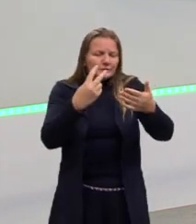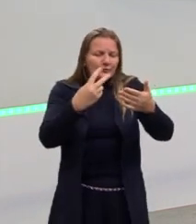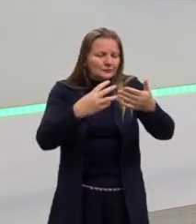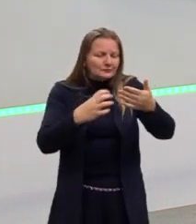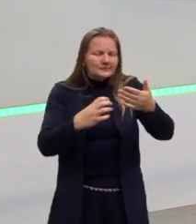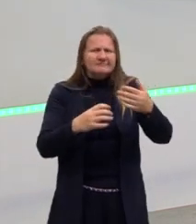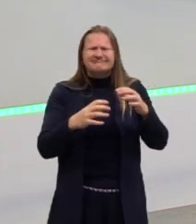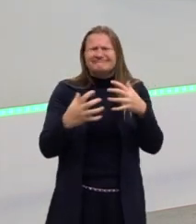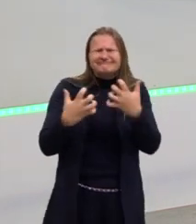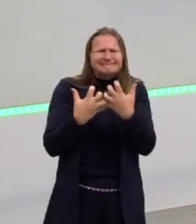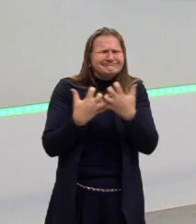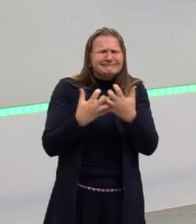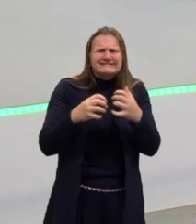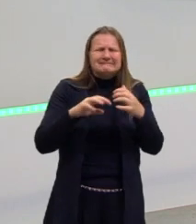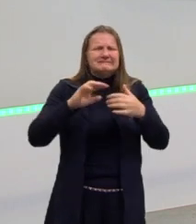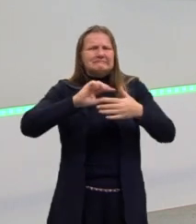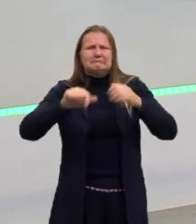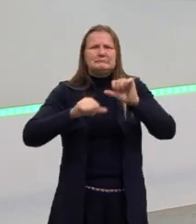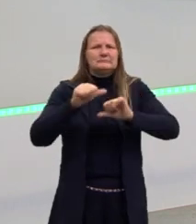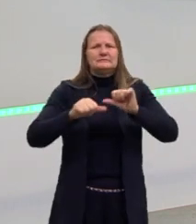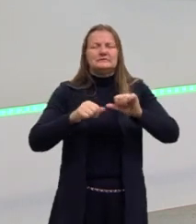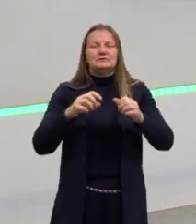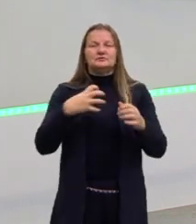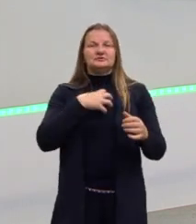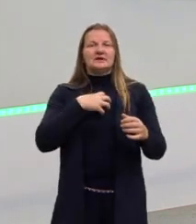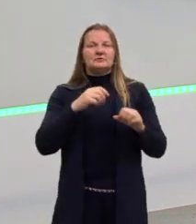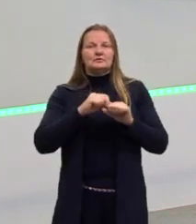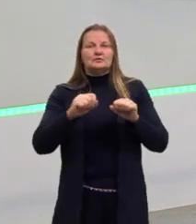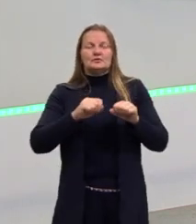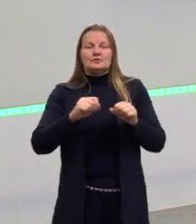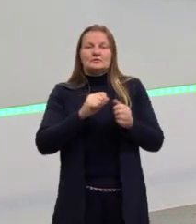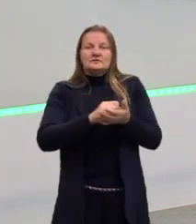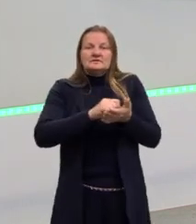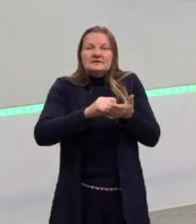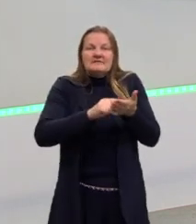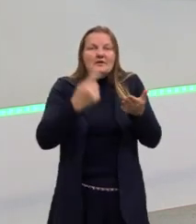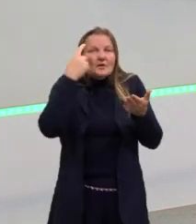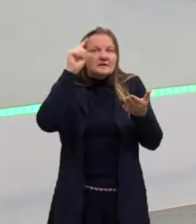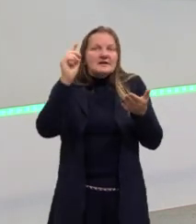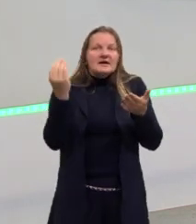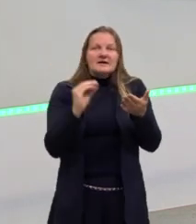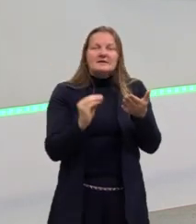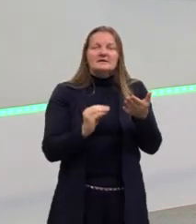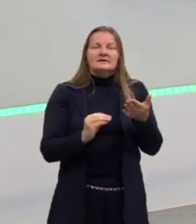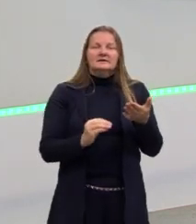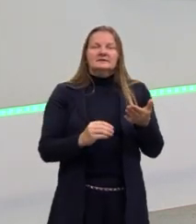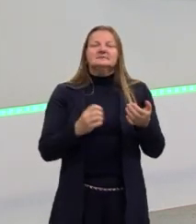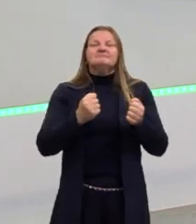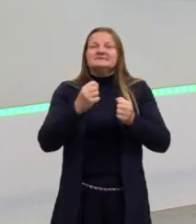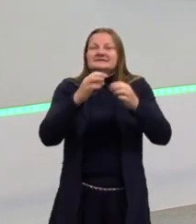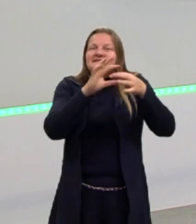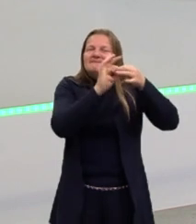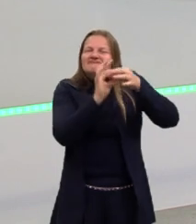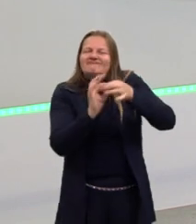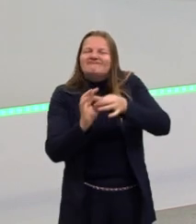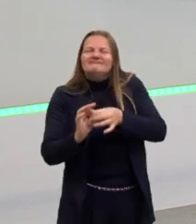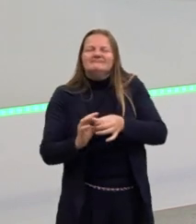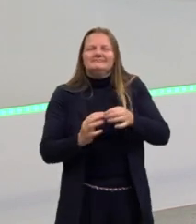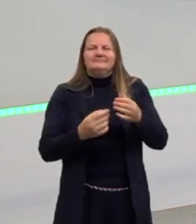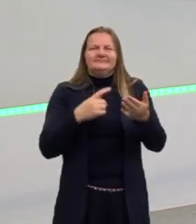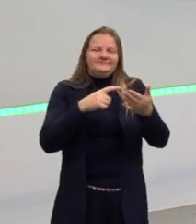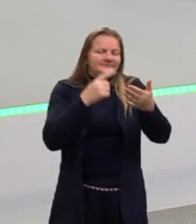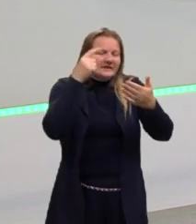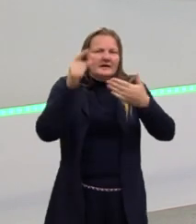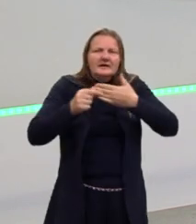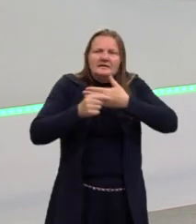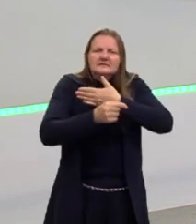parágrafos, eu mudar totalmente a minha forma de escrever, ou a minha ideia, ou a minha forma de interpretar uma determinada